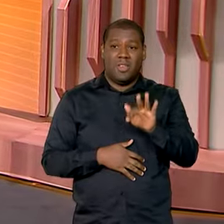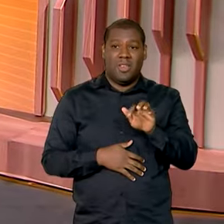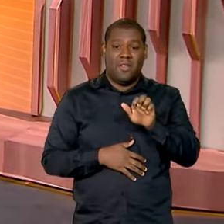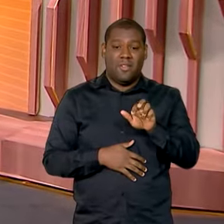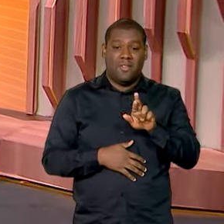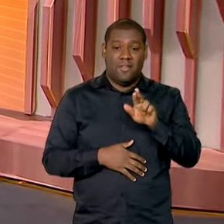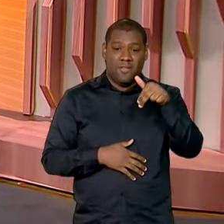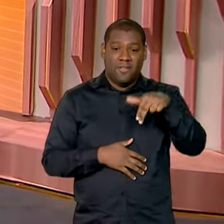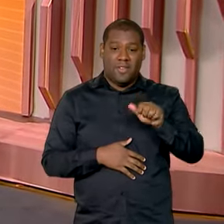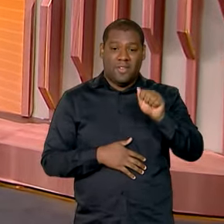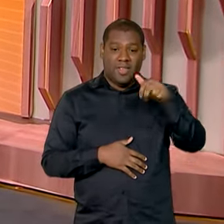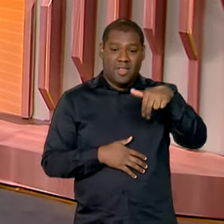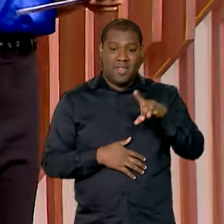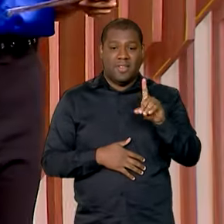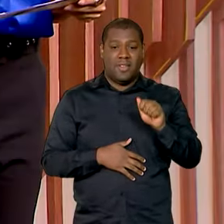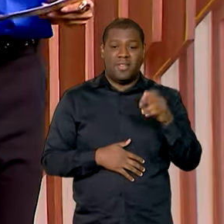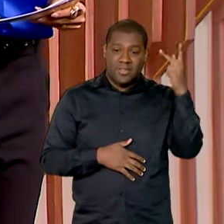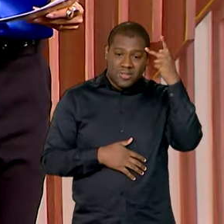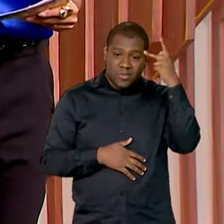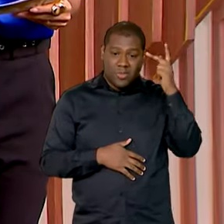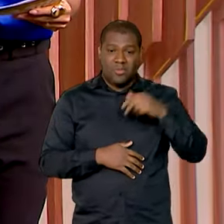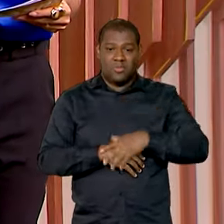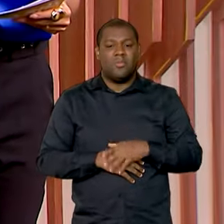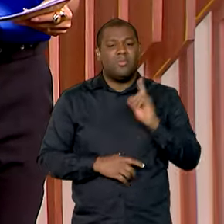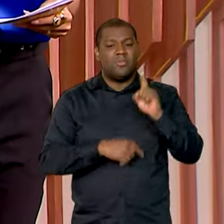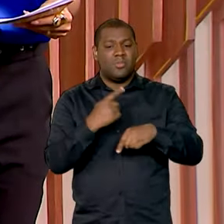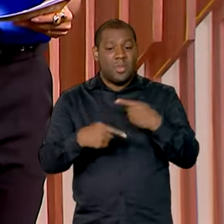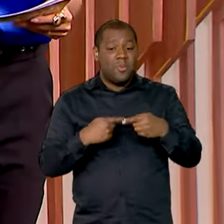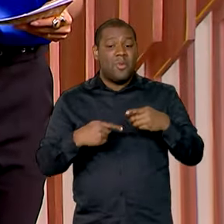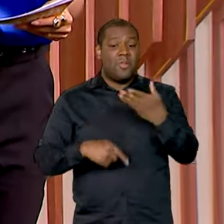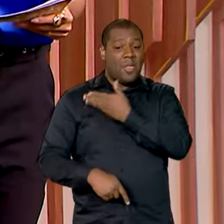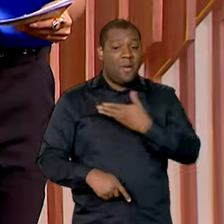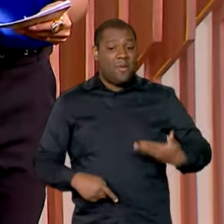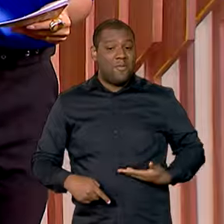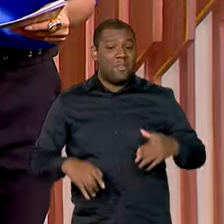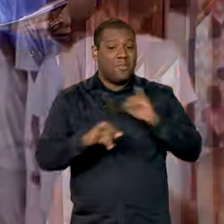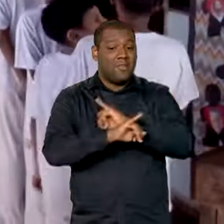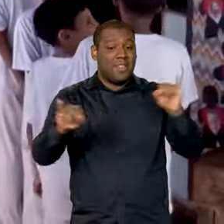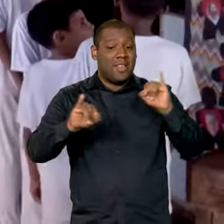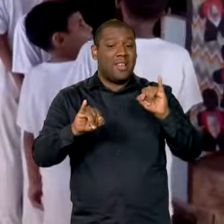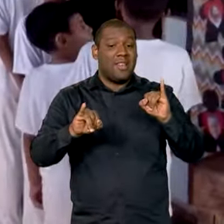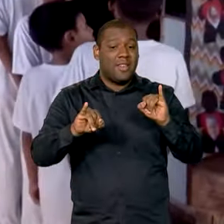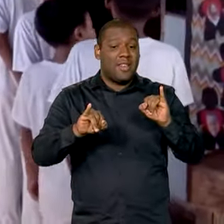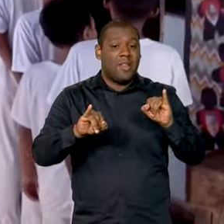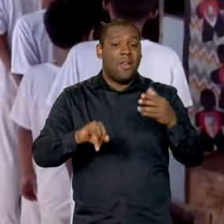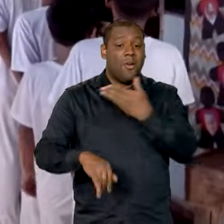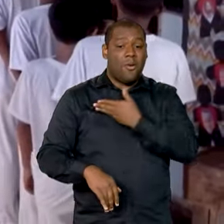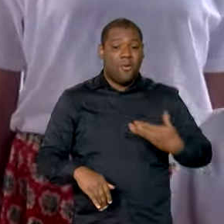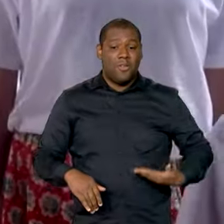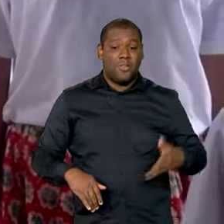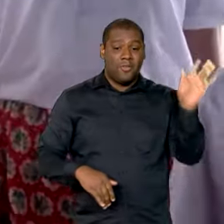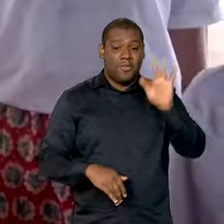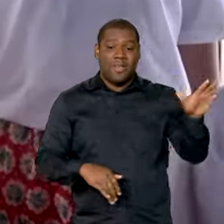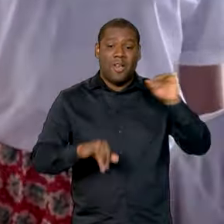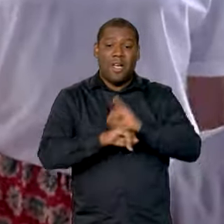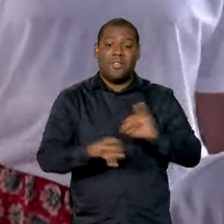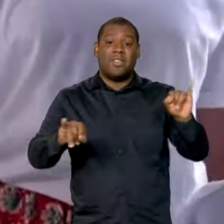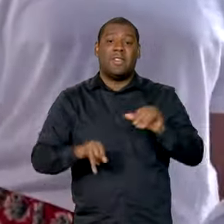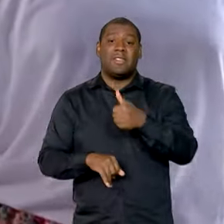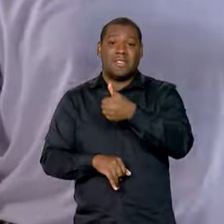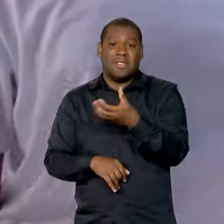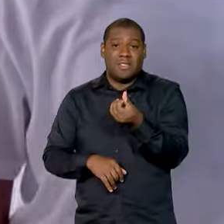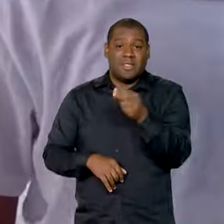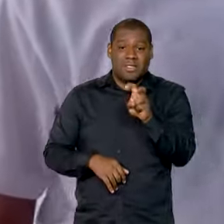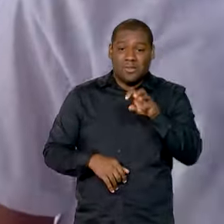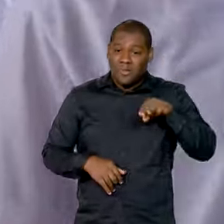direto de São Paulo. E a seguir, governo federal anuncia R 195 milhões para a retomada de obras